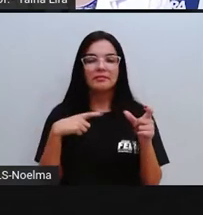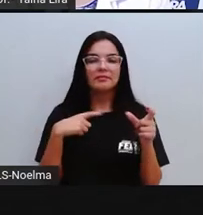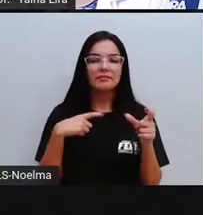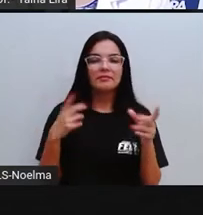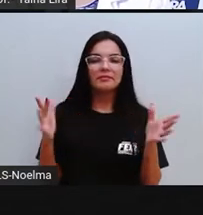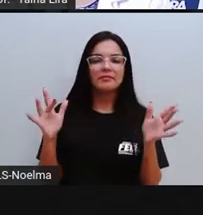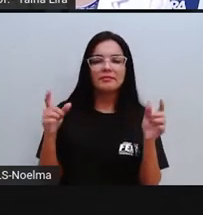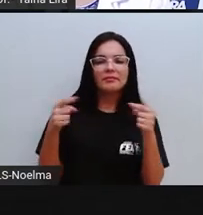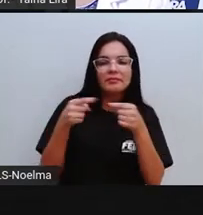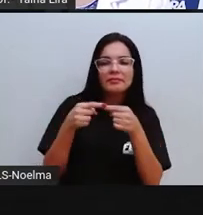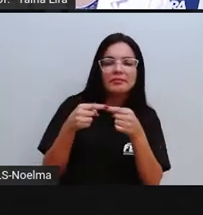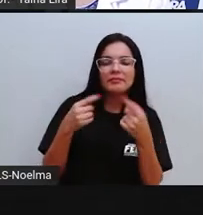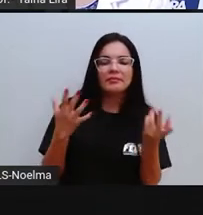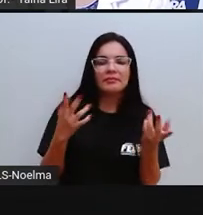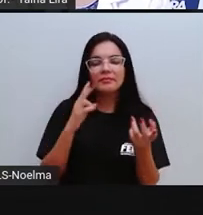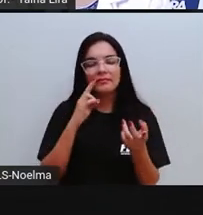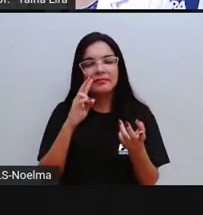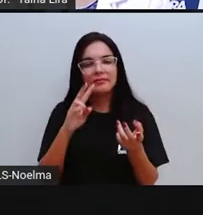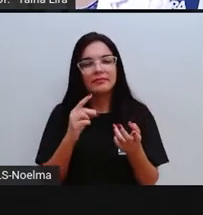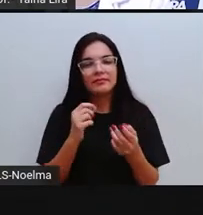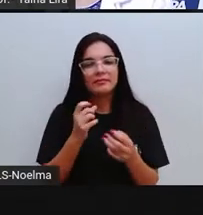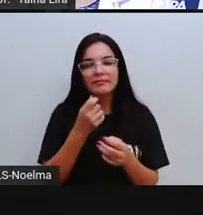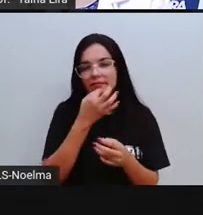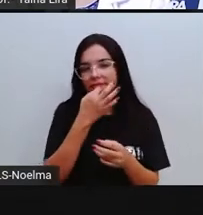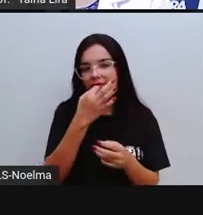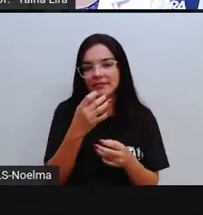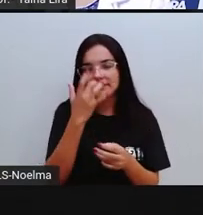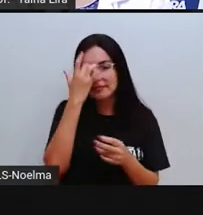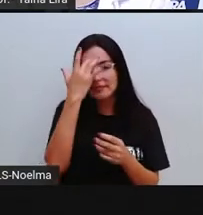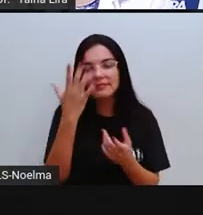A Pró vai dar mais uma dica pra ficar mais fácil.